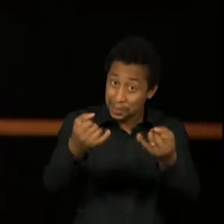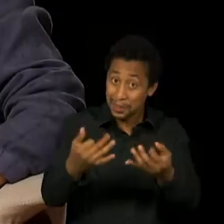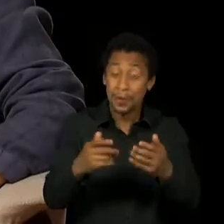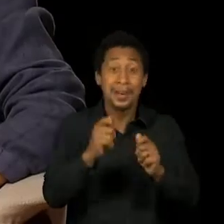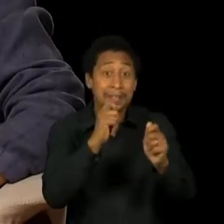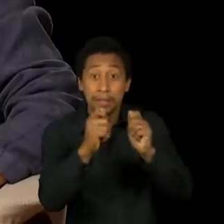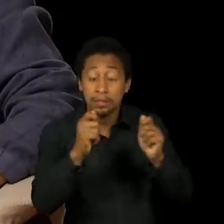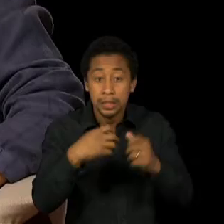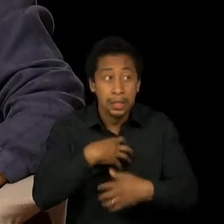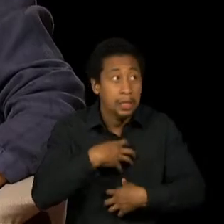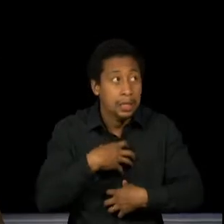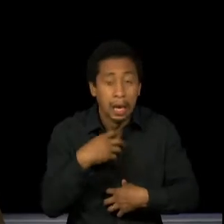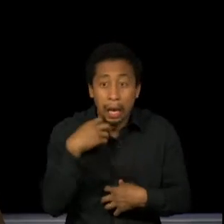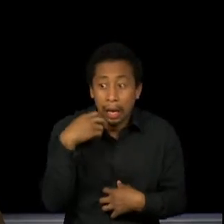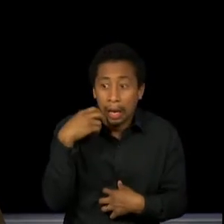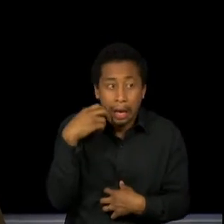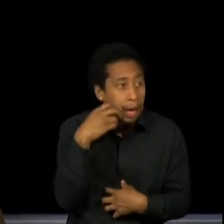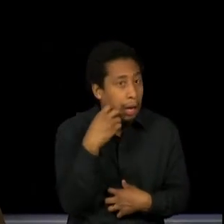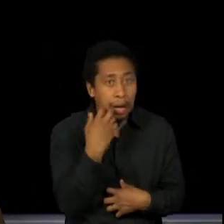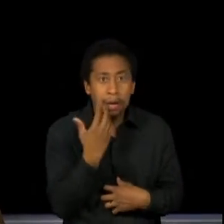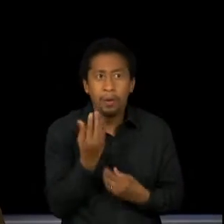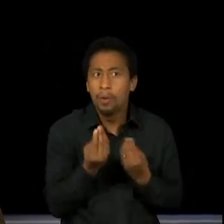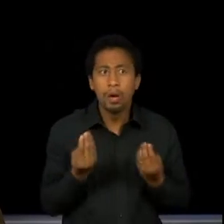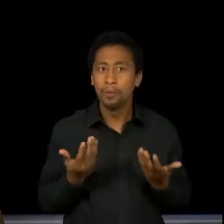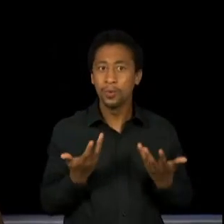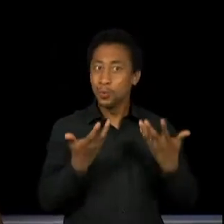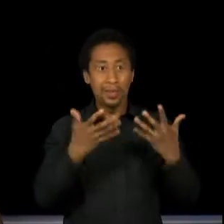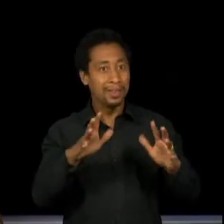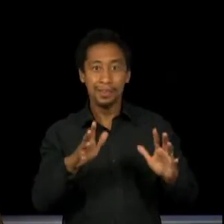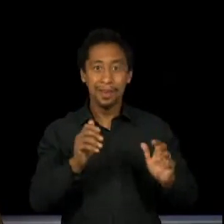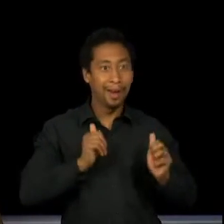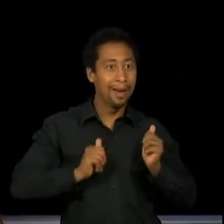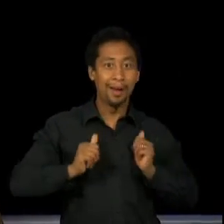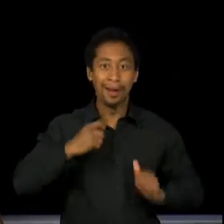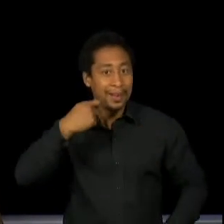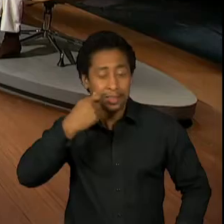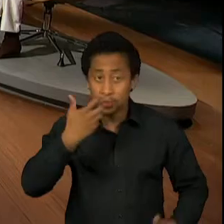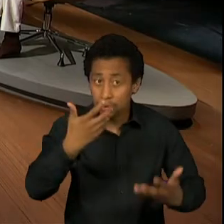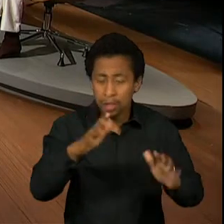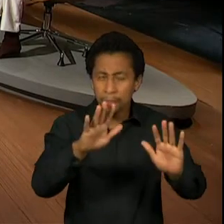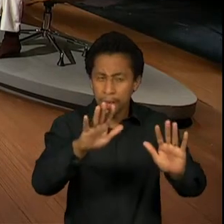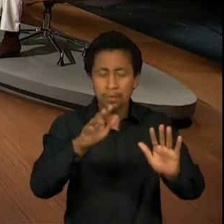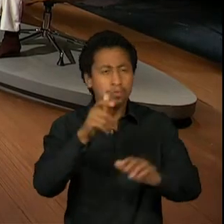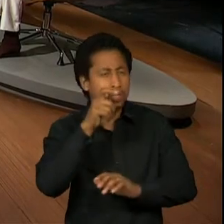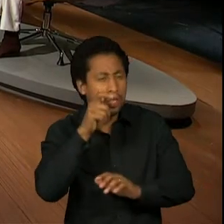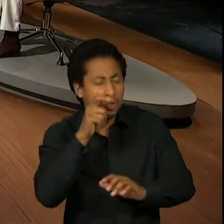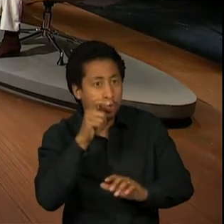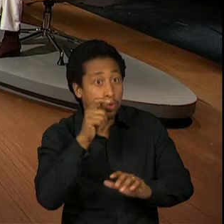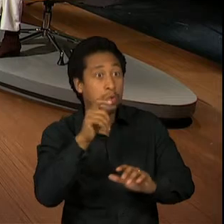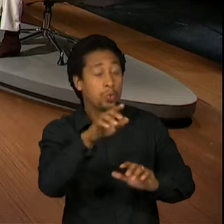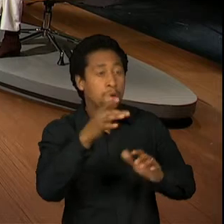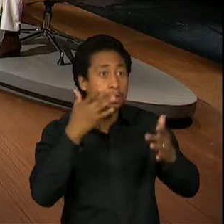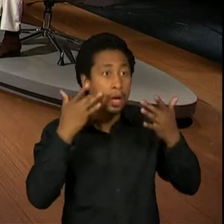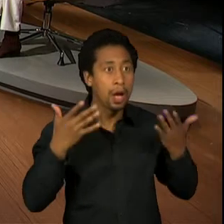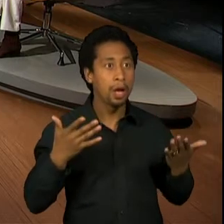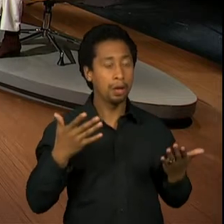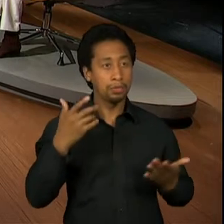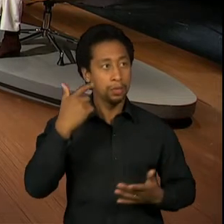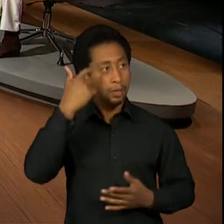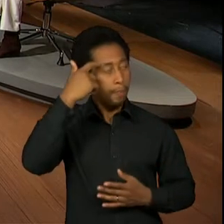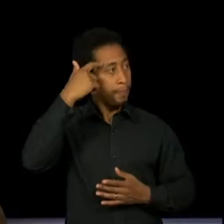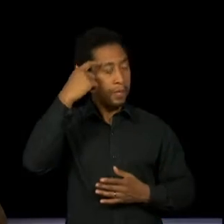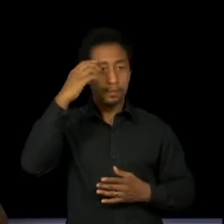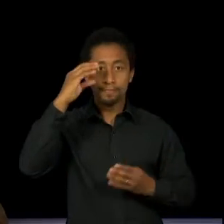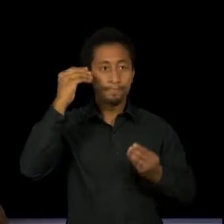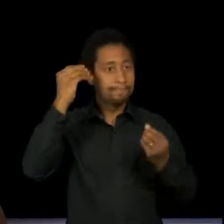tímida. Então, nem pensava em ser atriz. Mas aí teve um espetáculo que mudou a sua cabeça, que passou a te despertar para